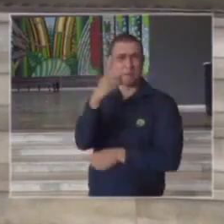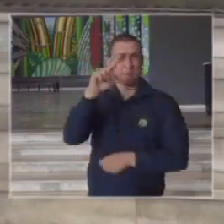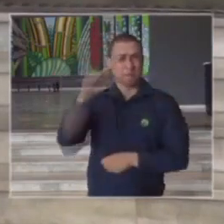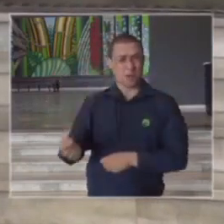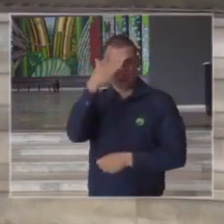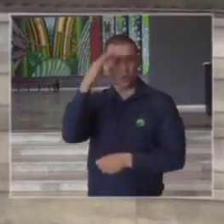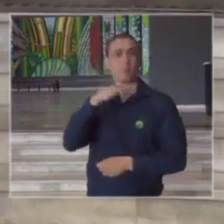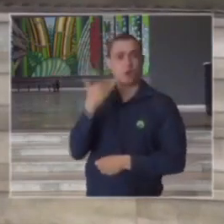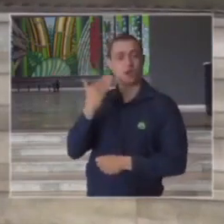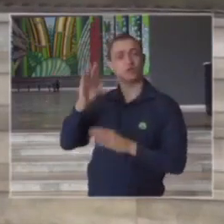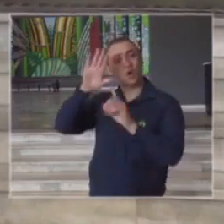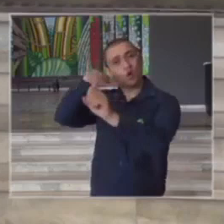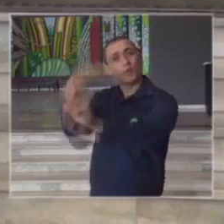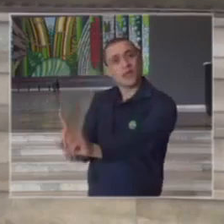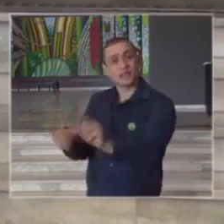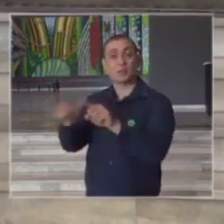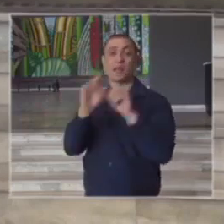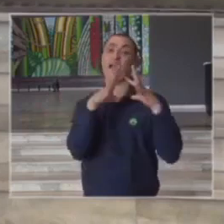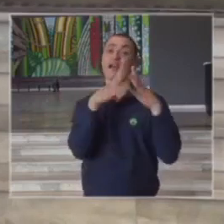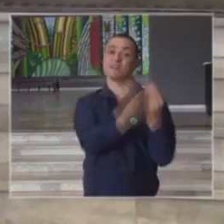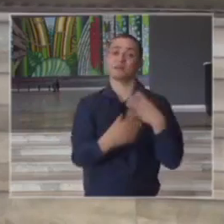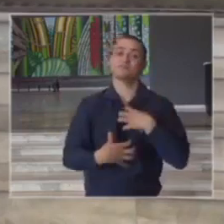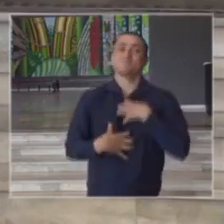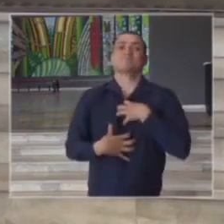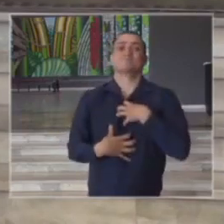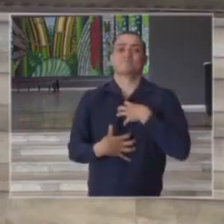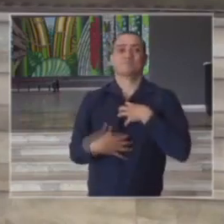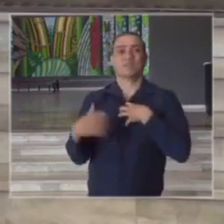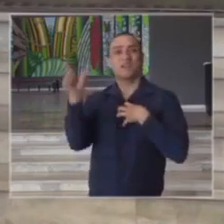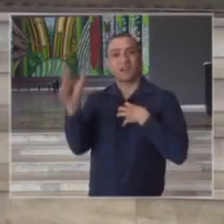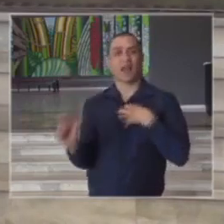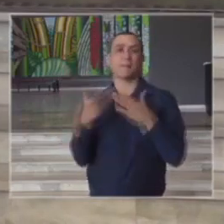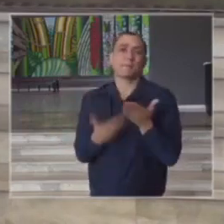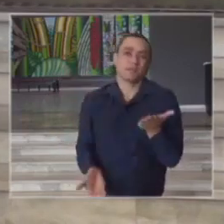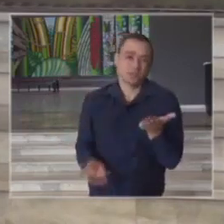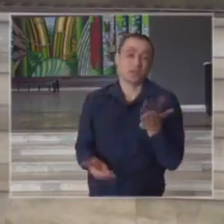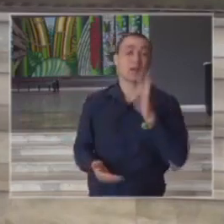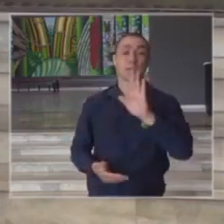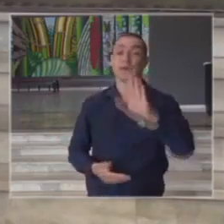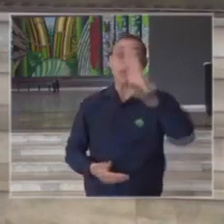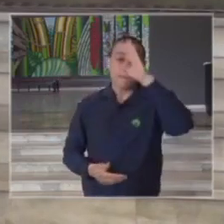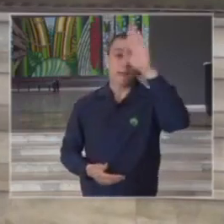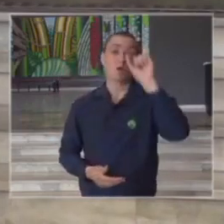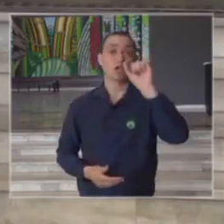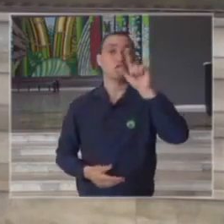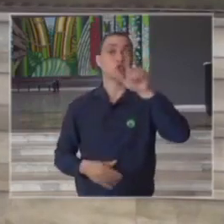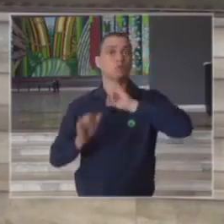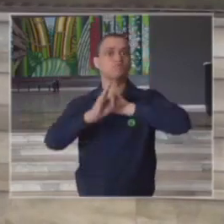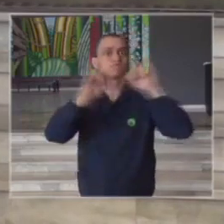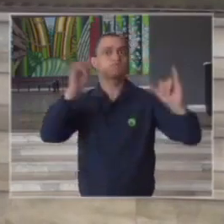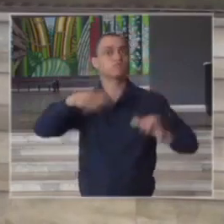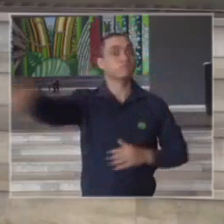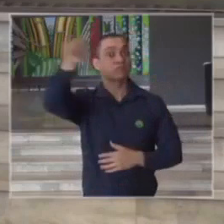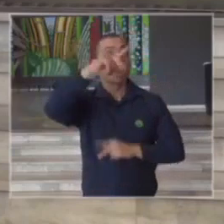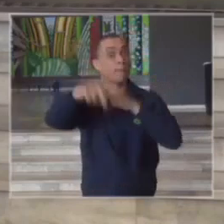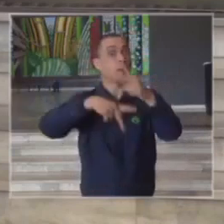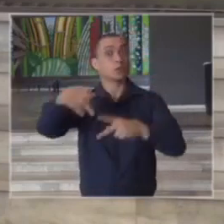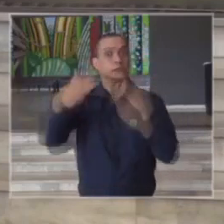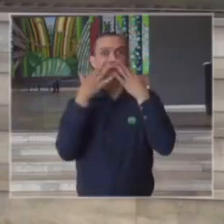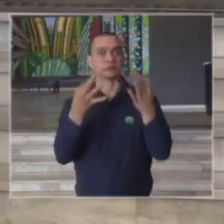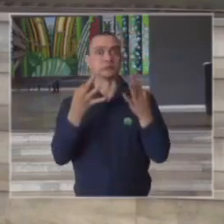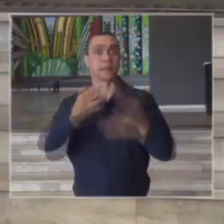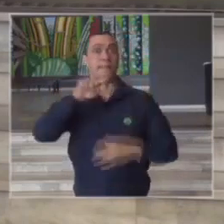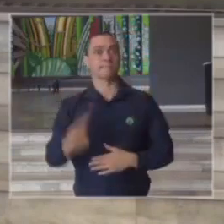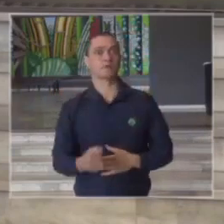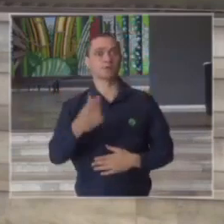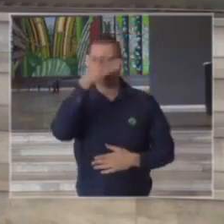conforto a família que perdeu os entes queridos mas acima de tudo como um alerta para toda a cidade